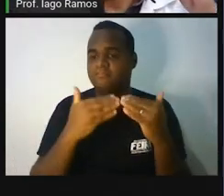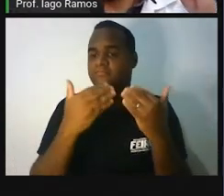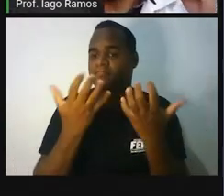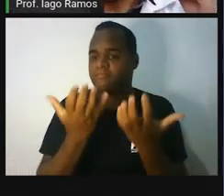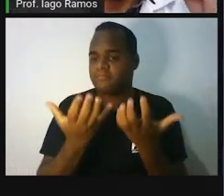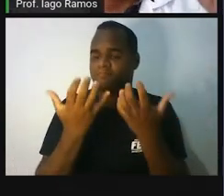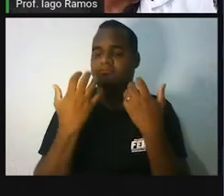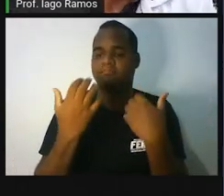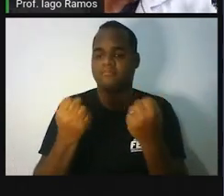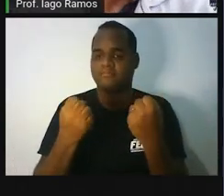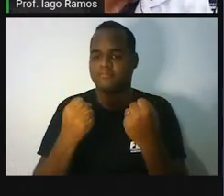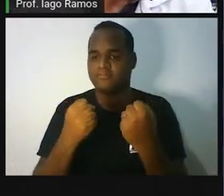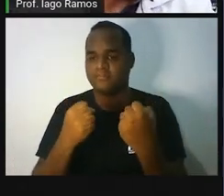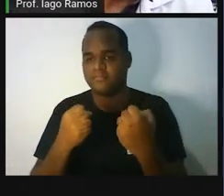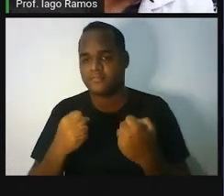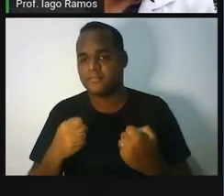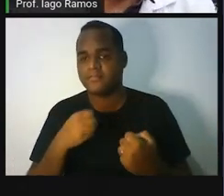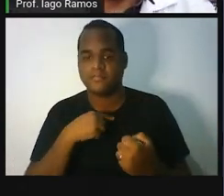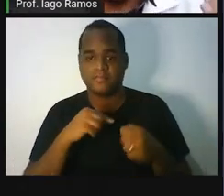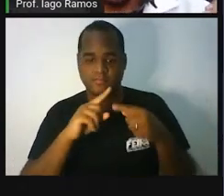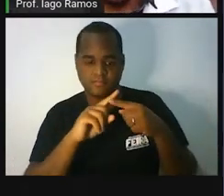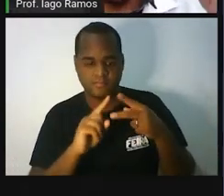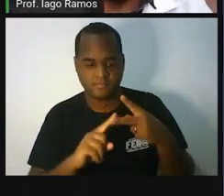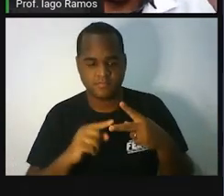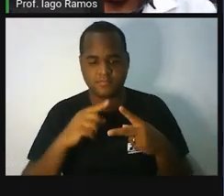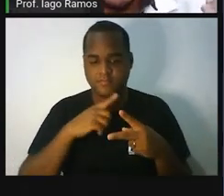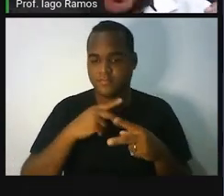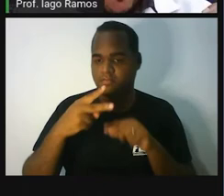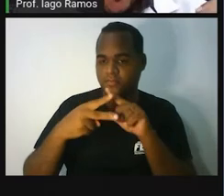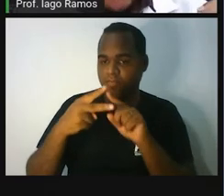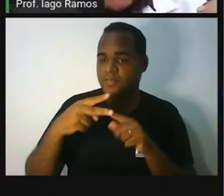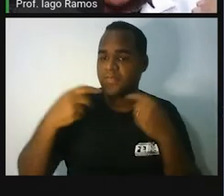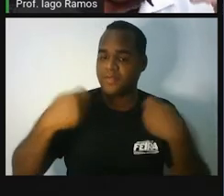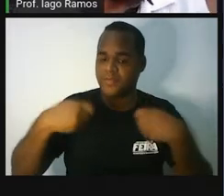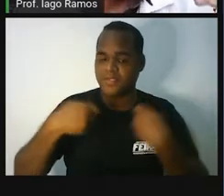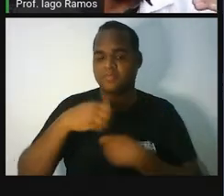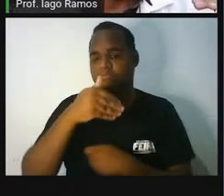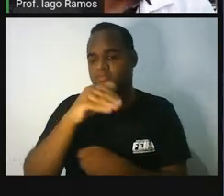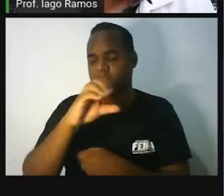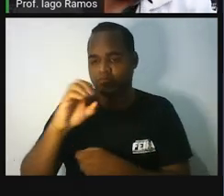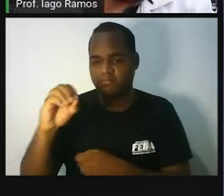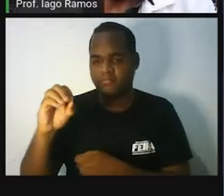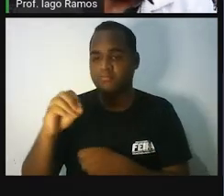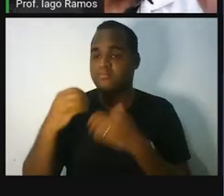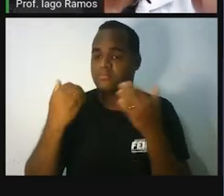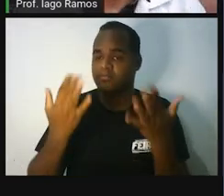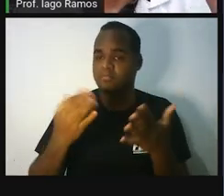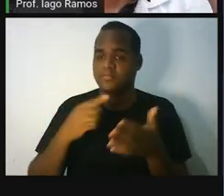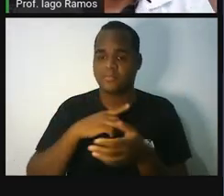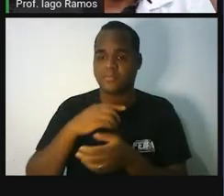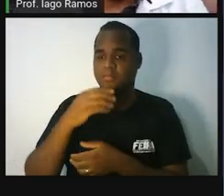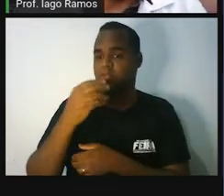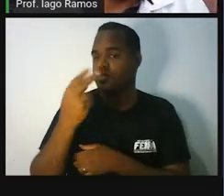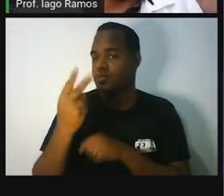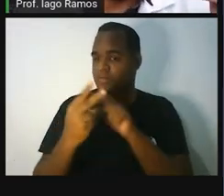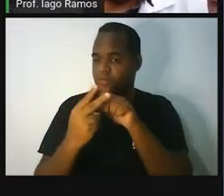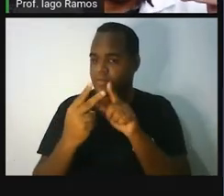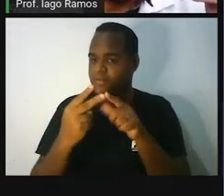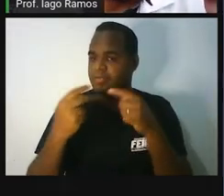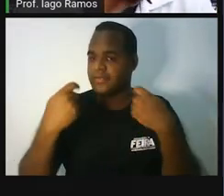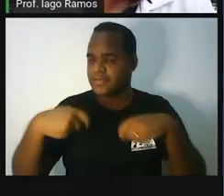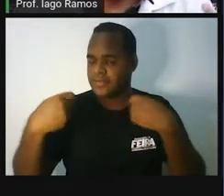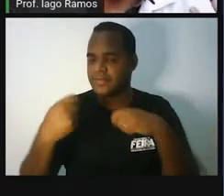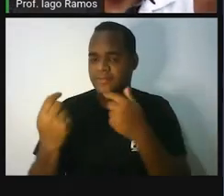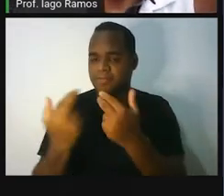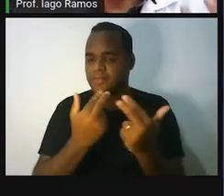lado tem 100, aquelas duas caixinhas juntas têm que dar 100. Então, se as duas caixinhas juntas têm que dar